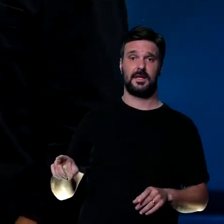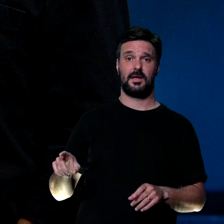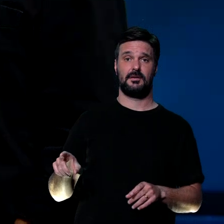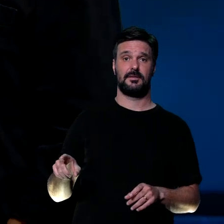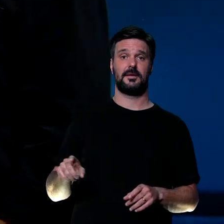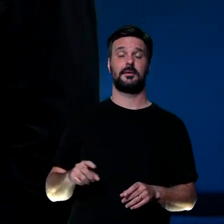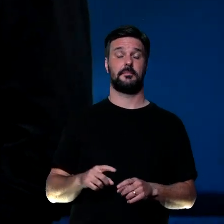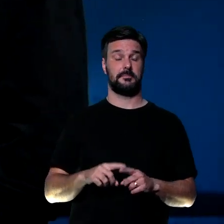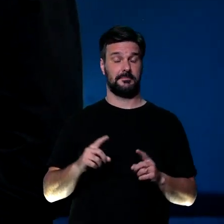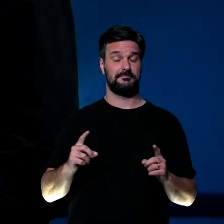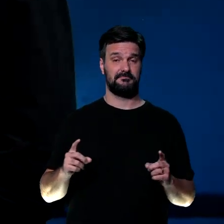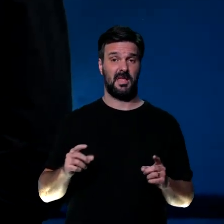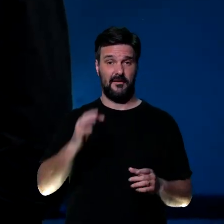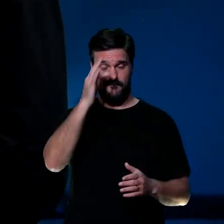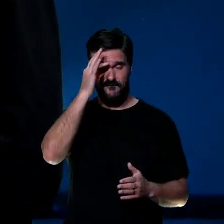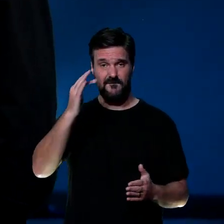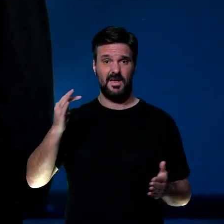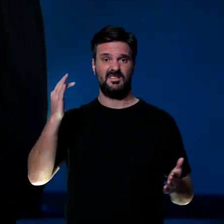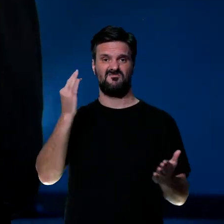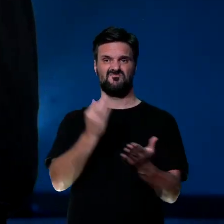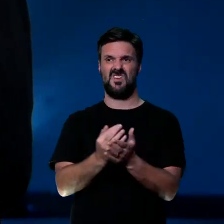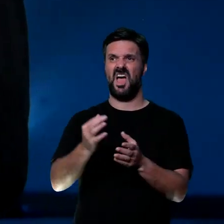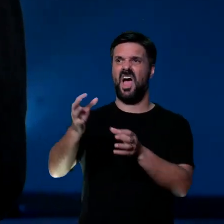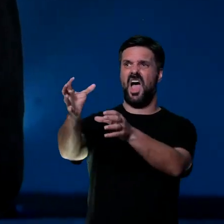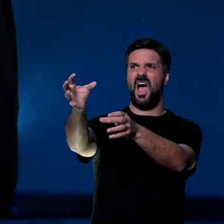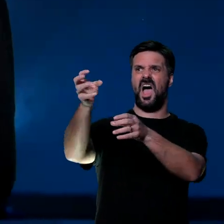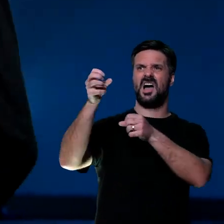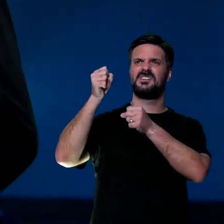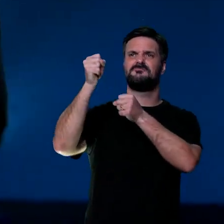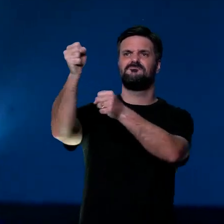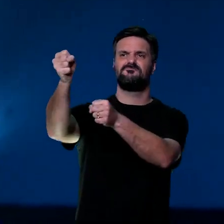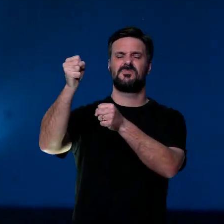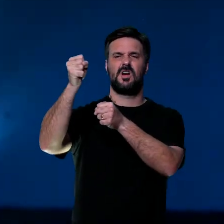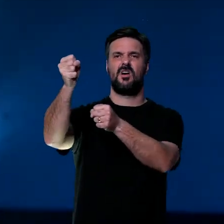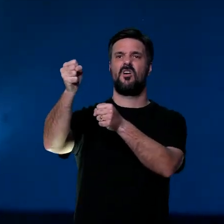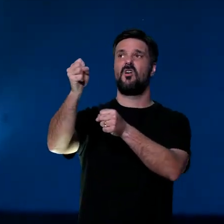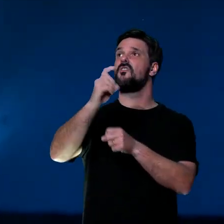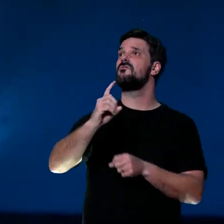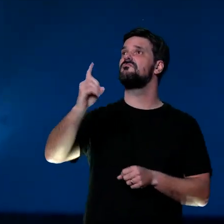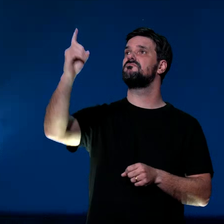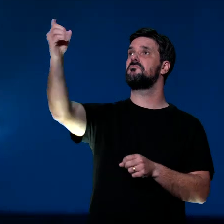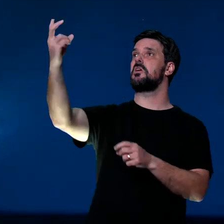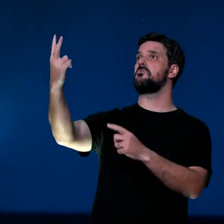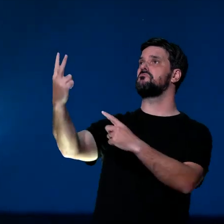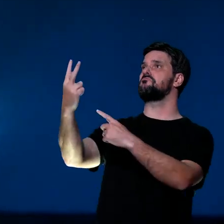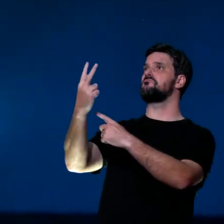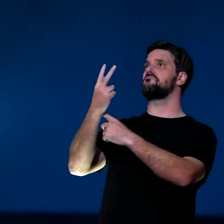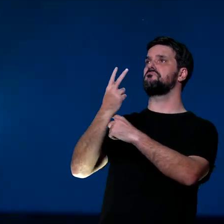isso mesmo. Fé é confiar, é acreditar que Deus cuida.